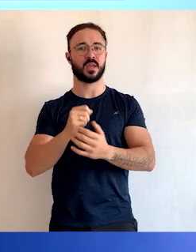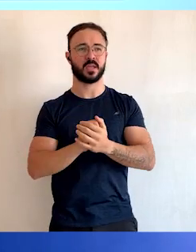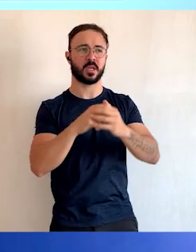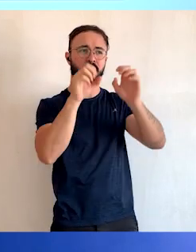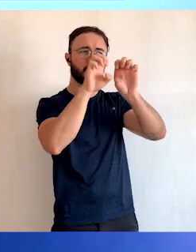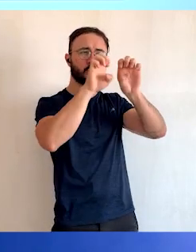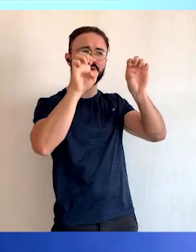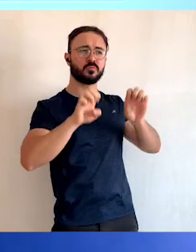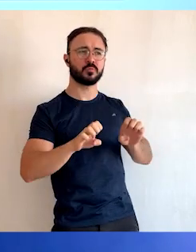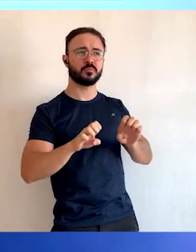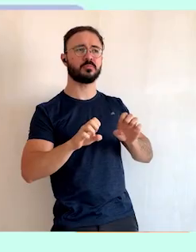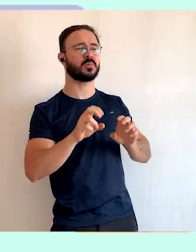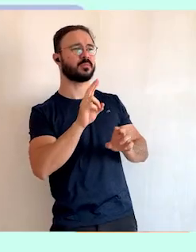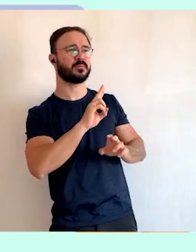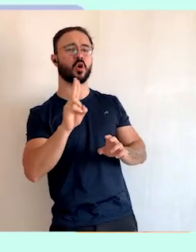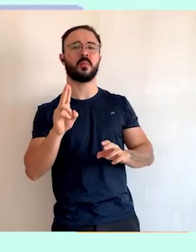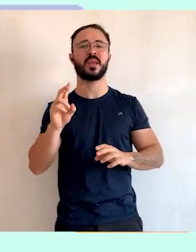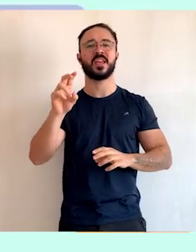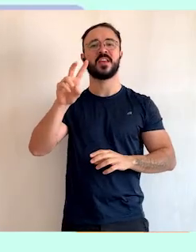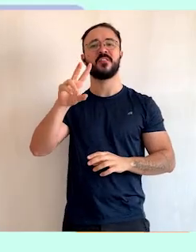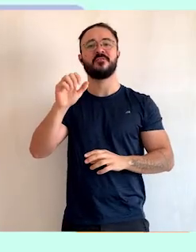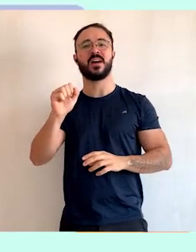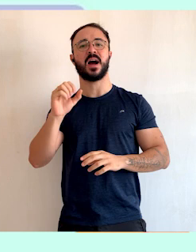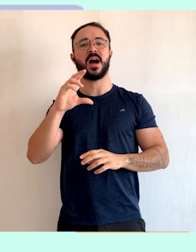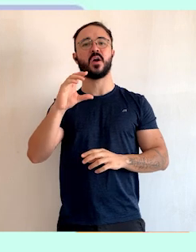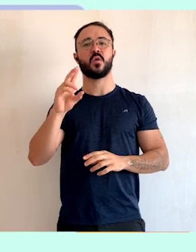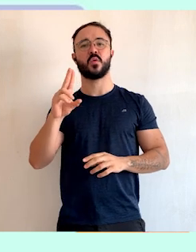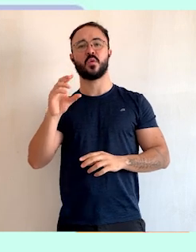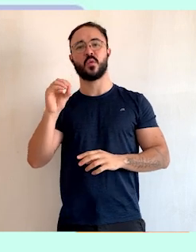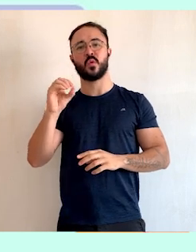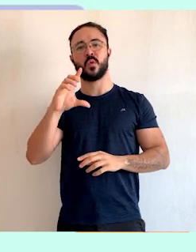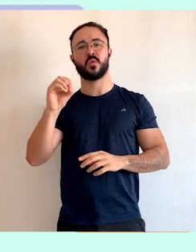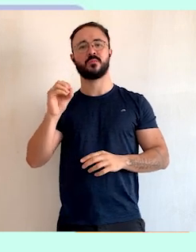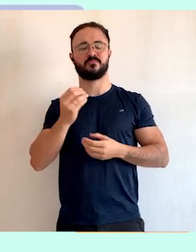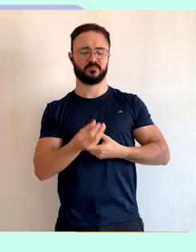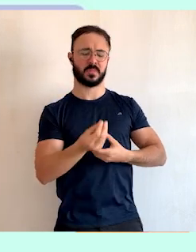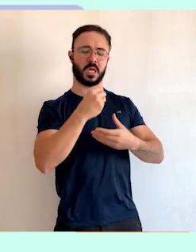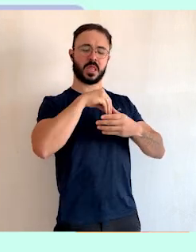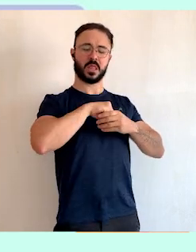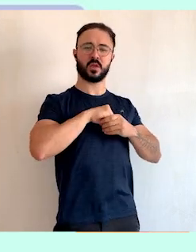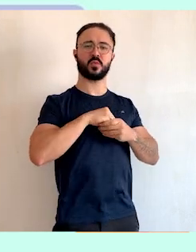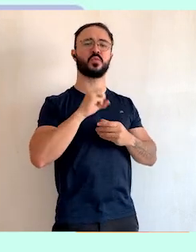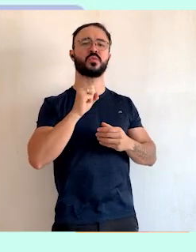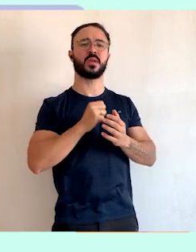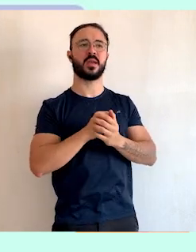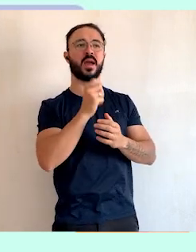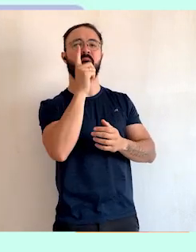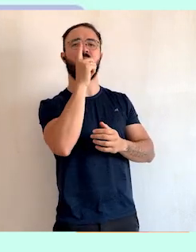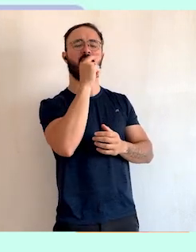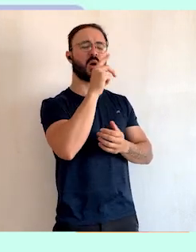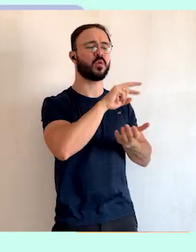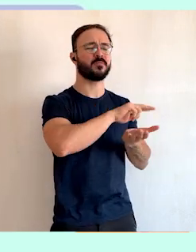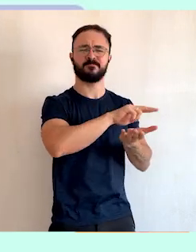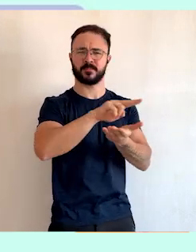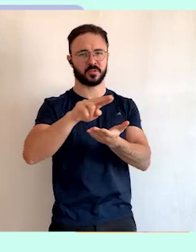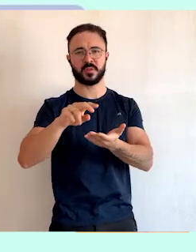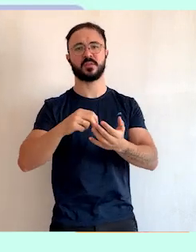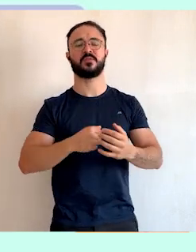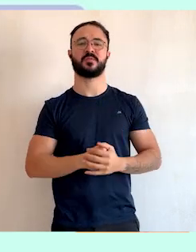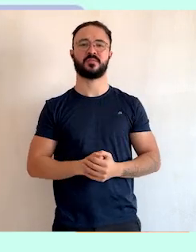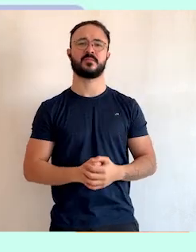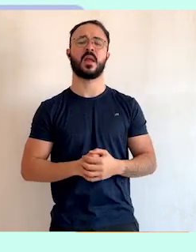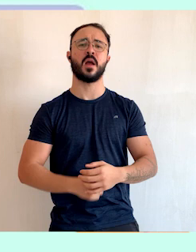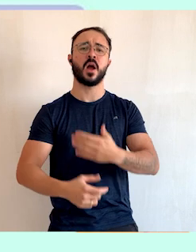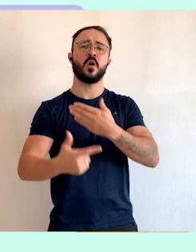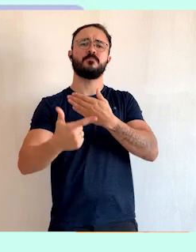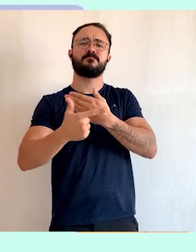vaculo contrátil, que armazena água e sais minerais. A função de cada organela